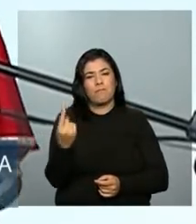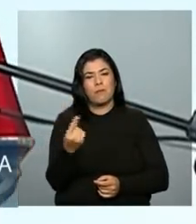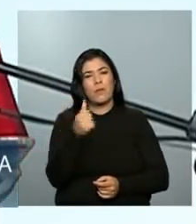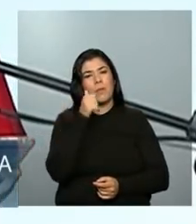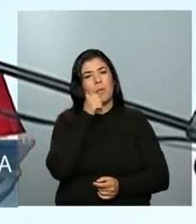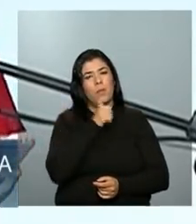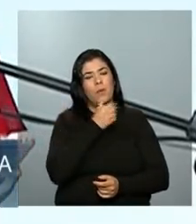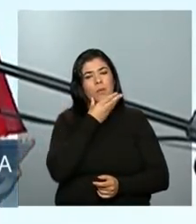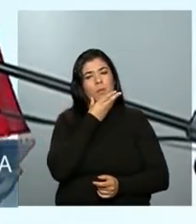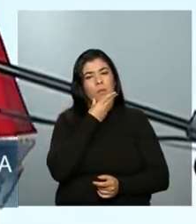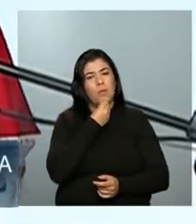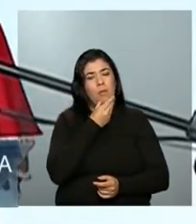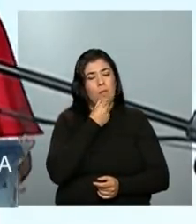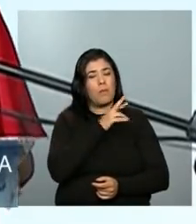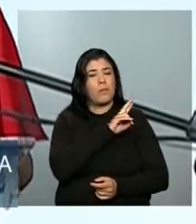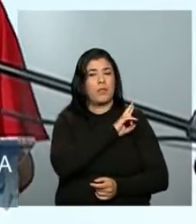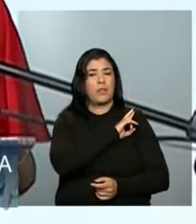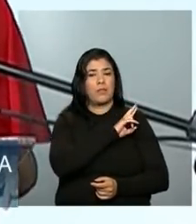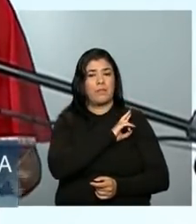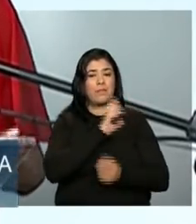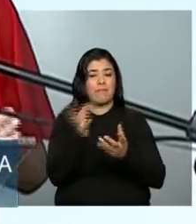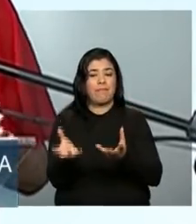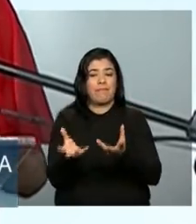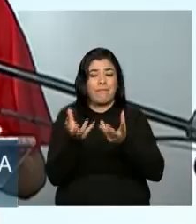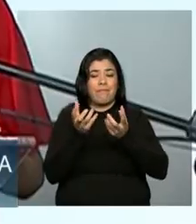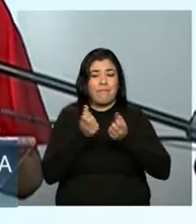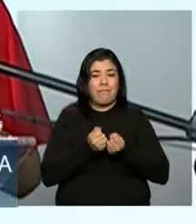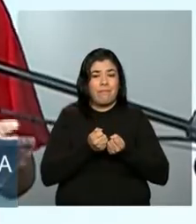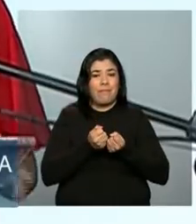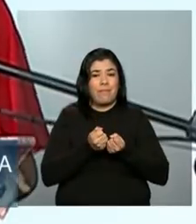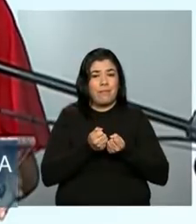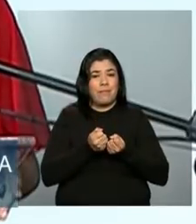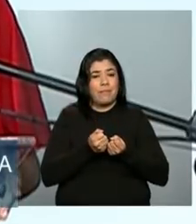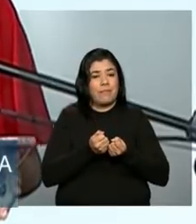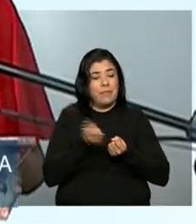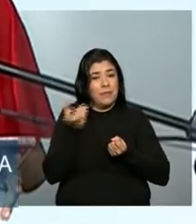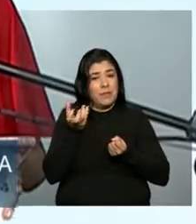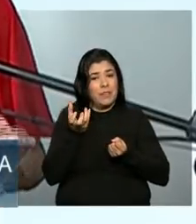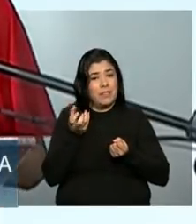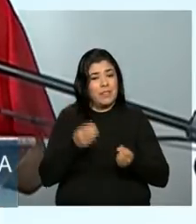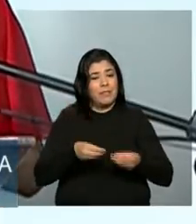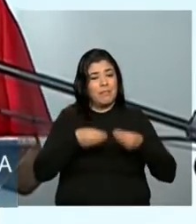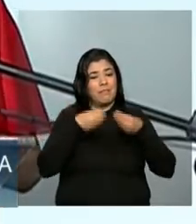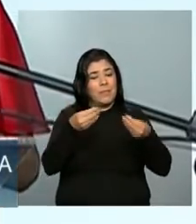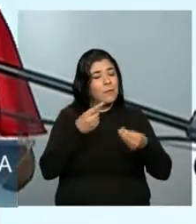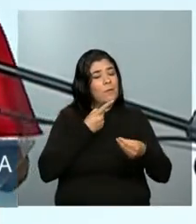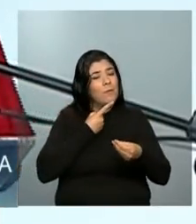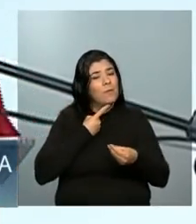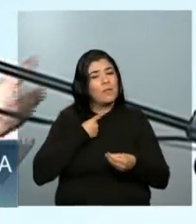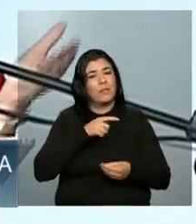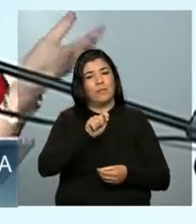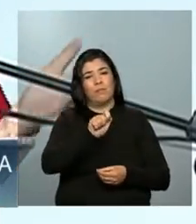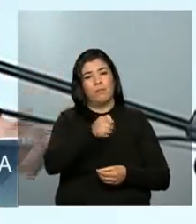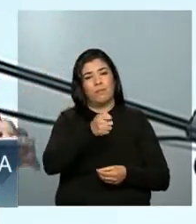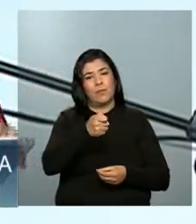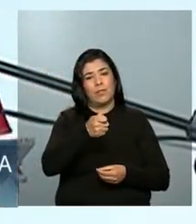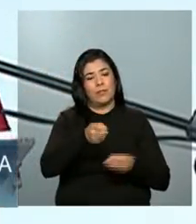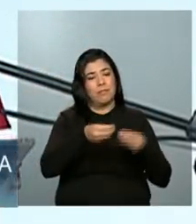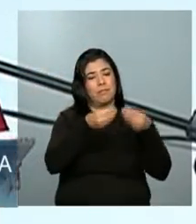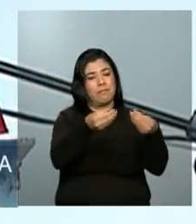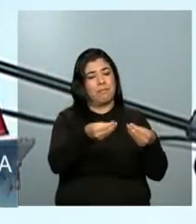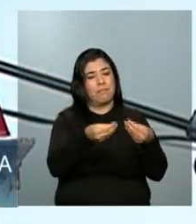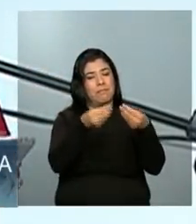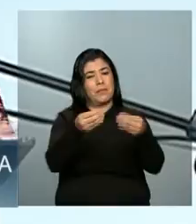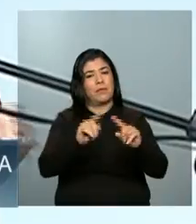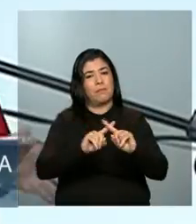família, para cada um aqui, a Chaves da casa própria. Mas a